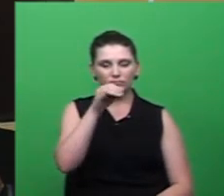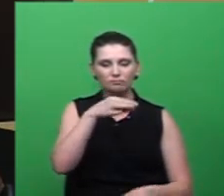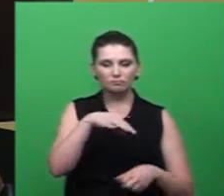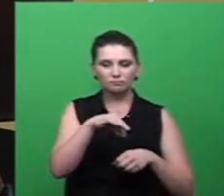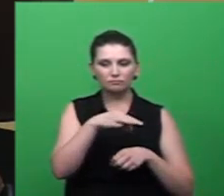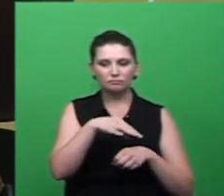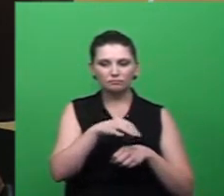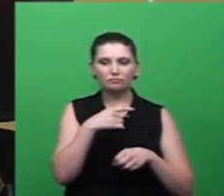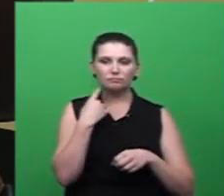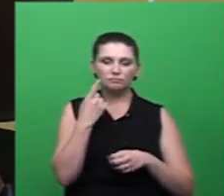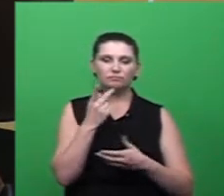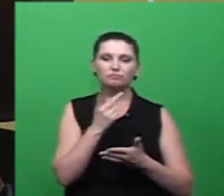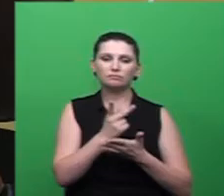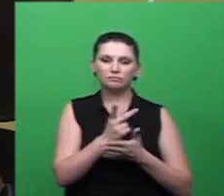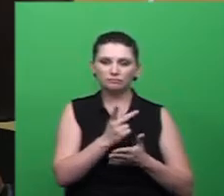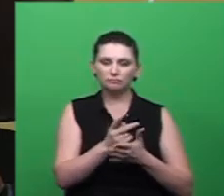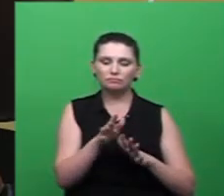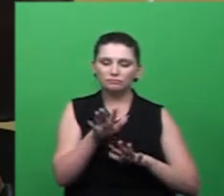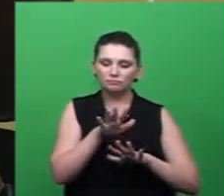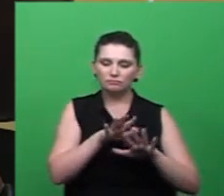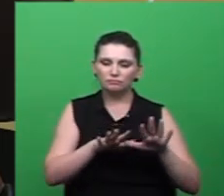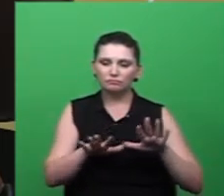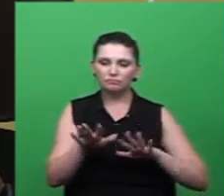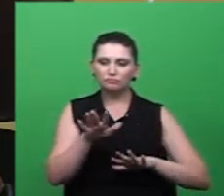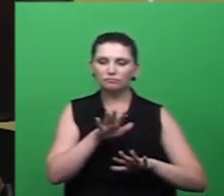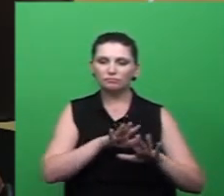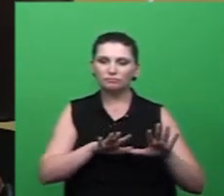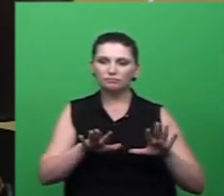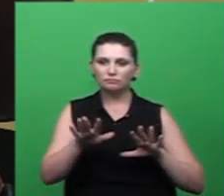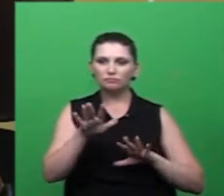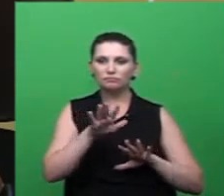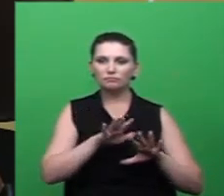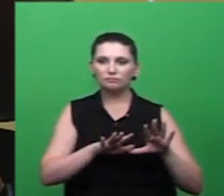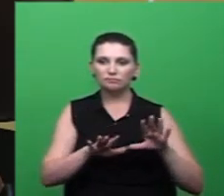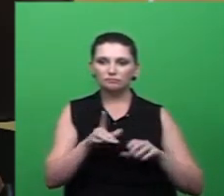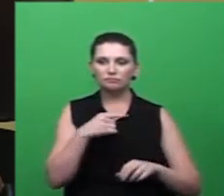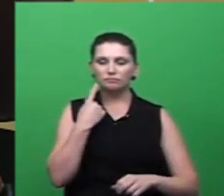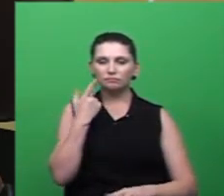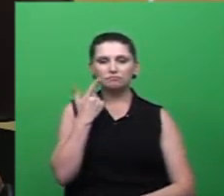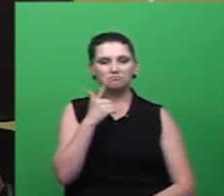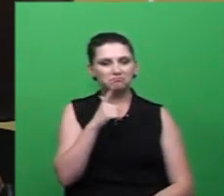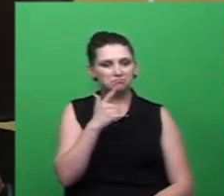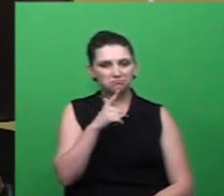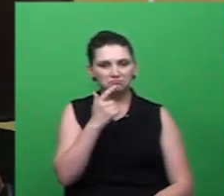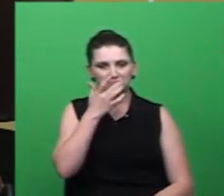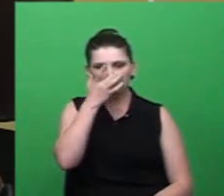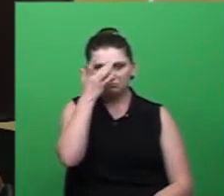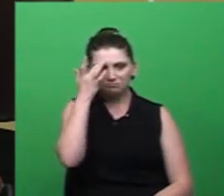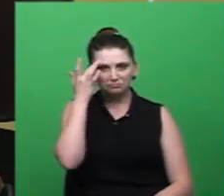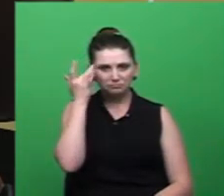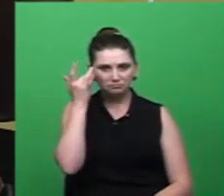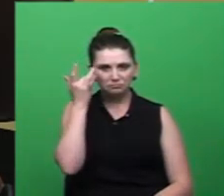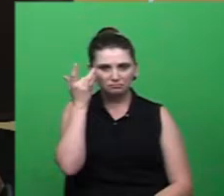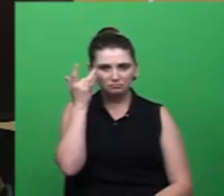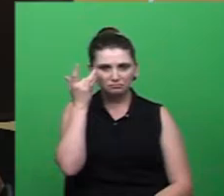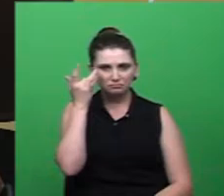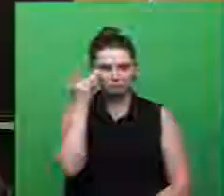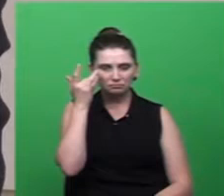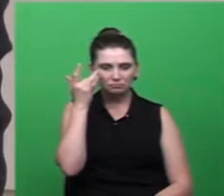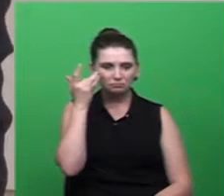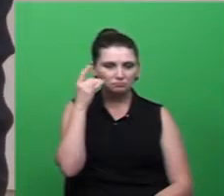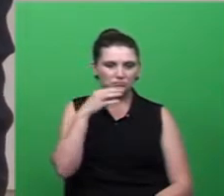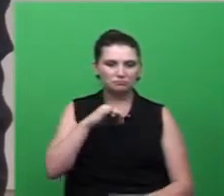feita isso hoje que nós não temos nenhuma vítima da dengue aqui na nossa região então estão de